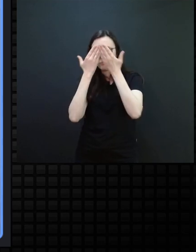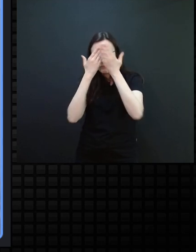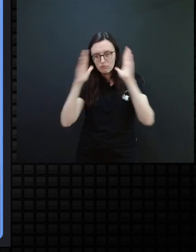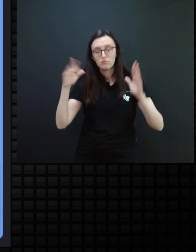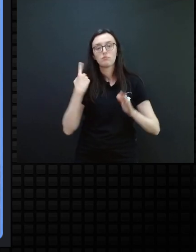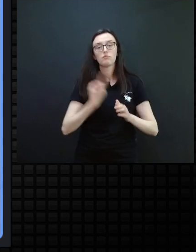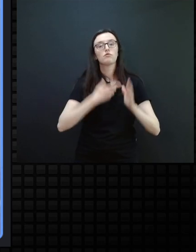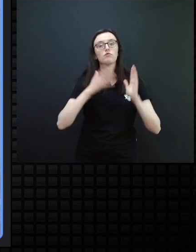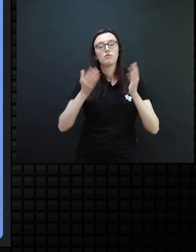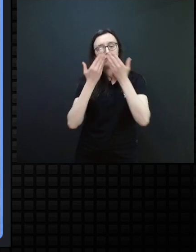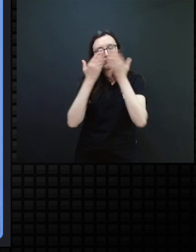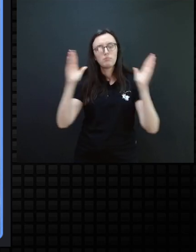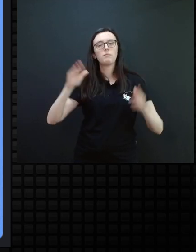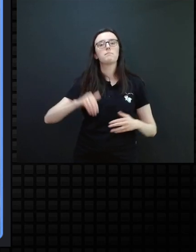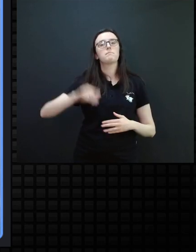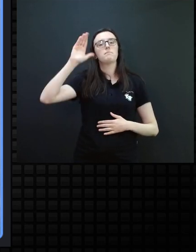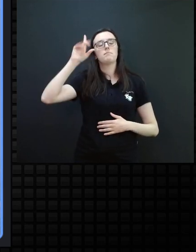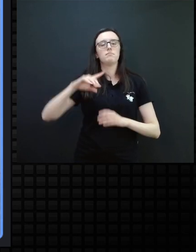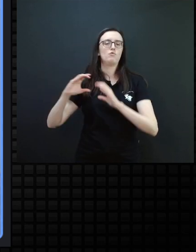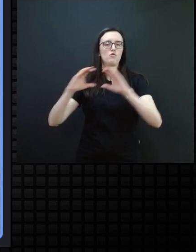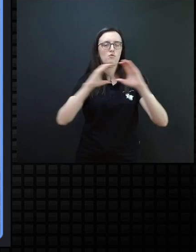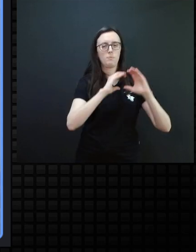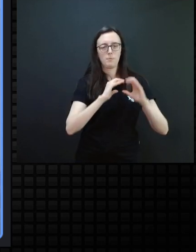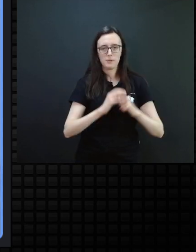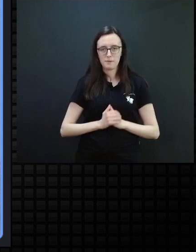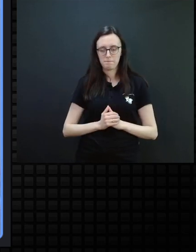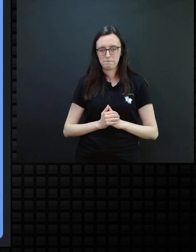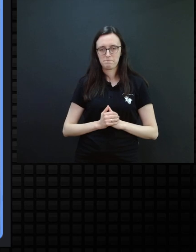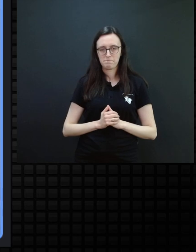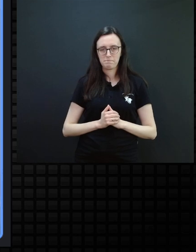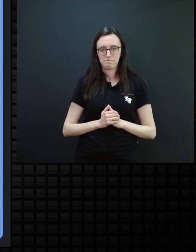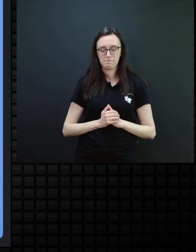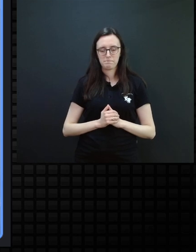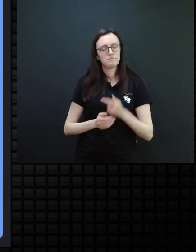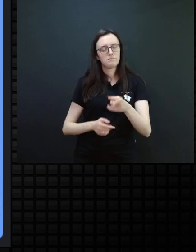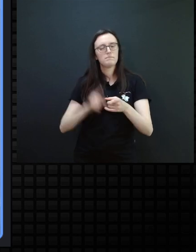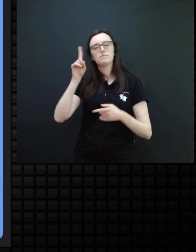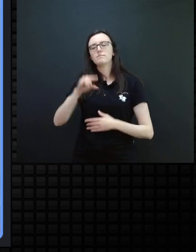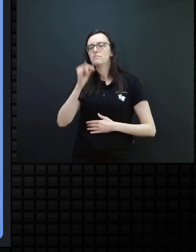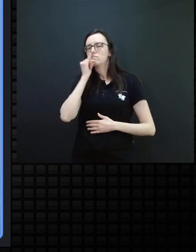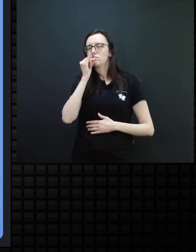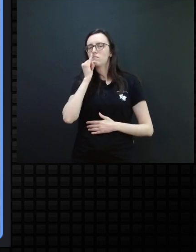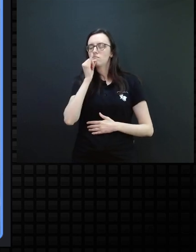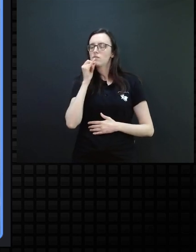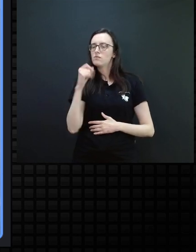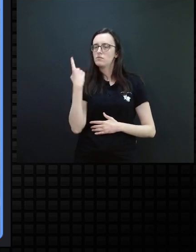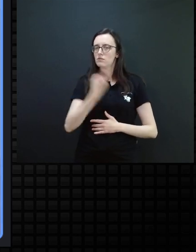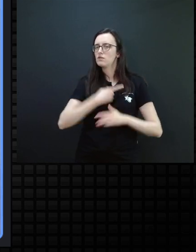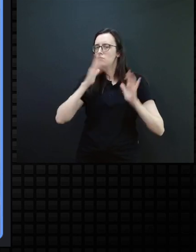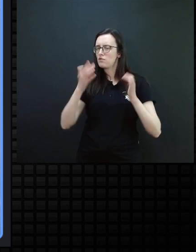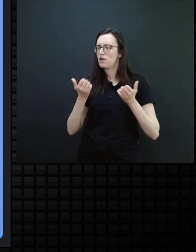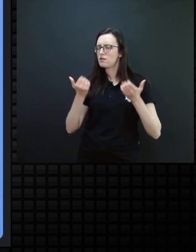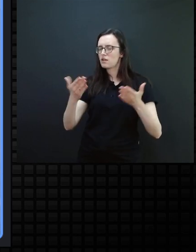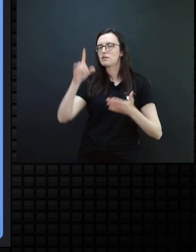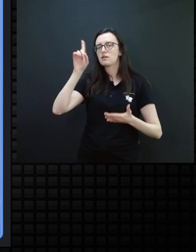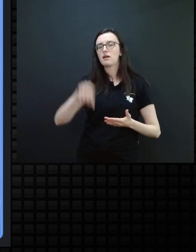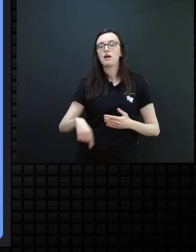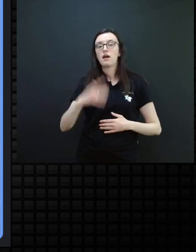ampliamos já um pouco já mais a comunicação. Aqui é um exemplo que nós damos de